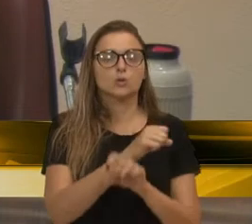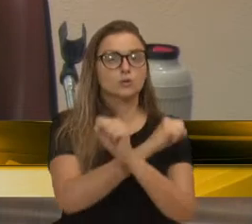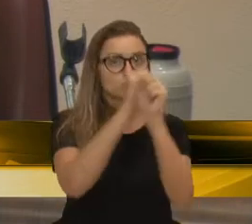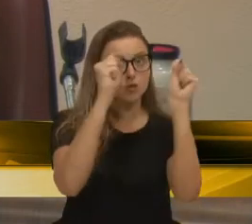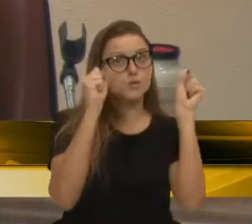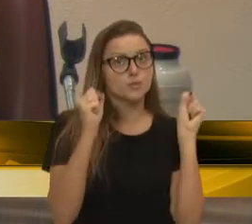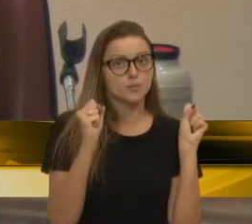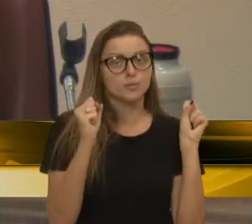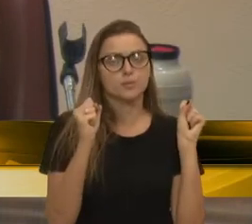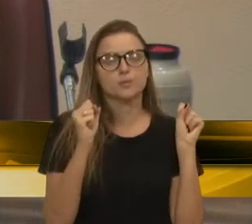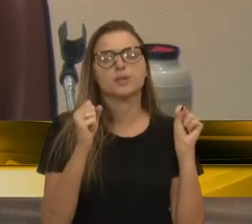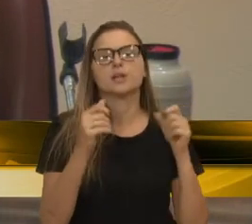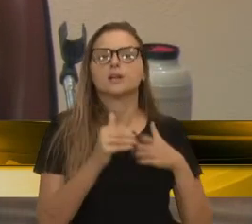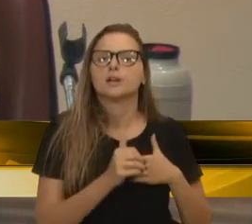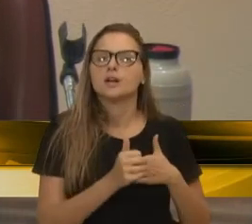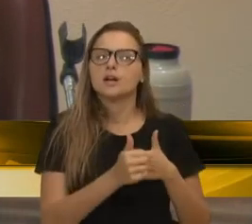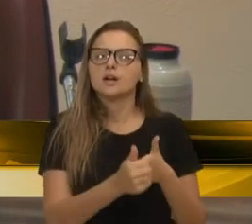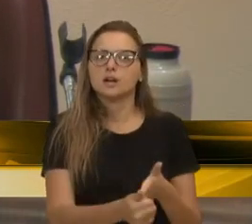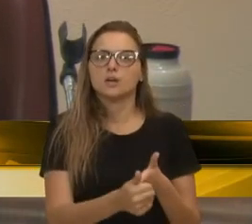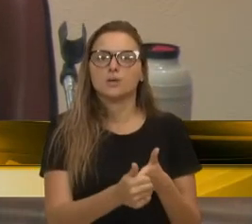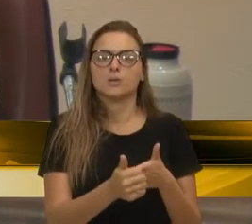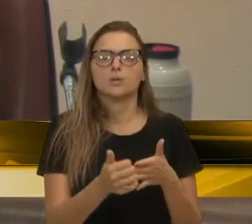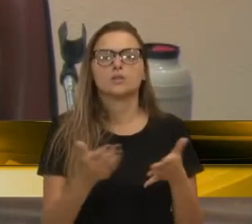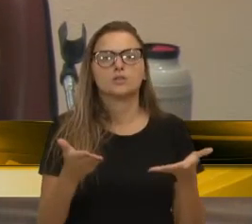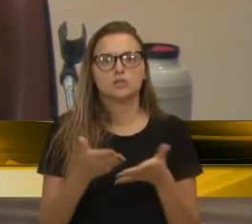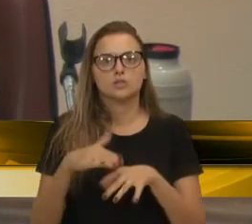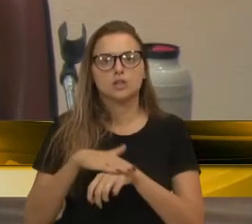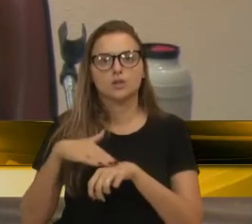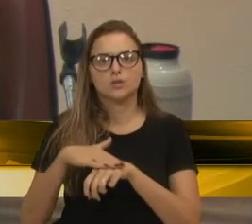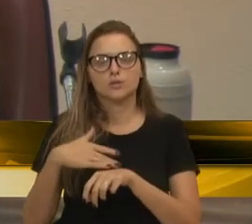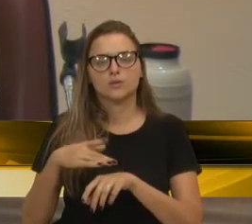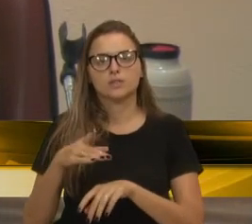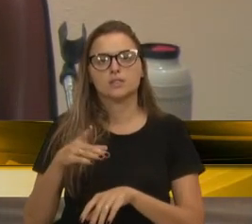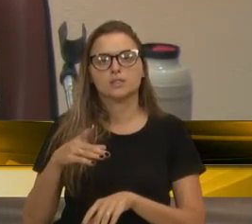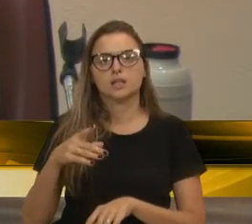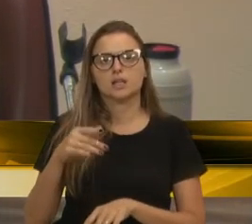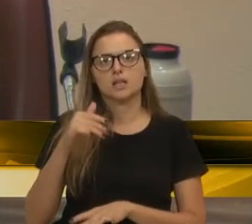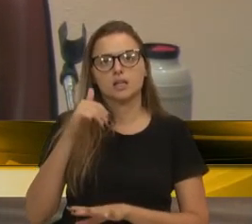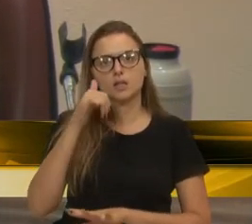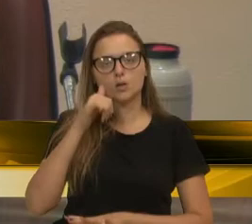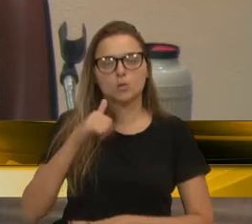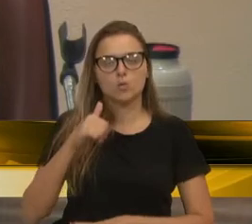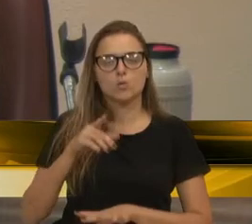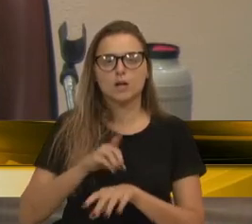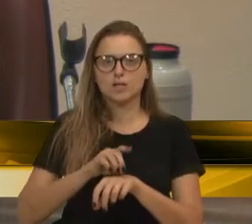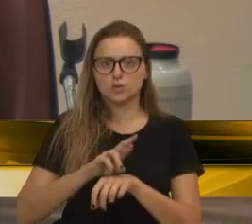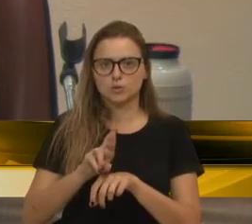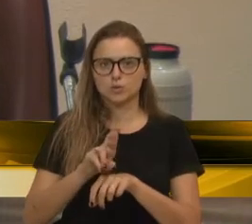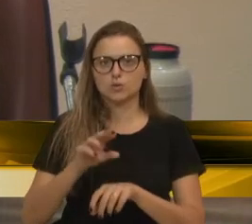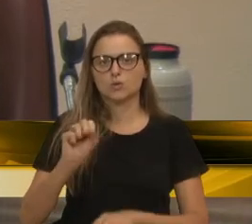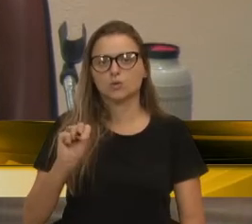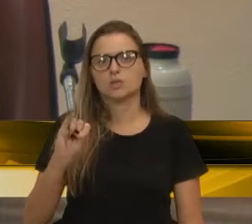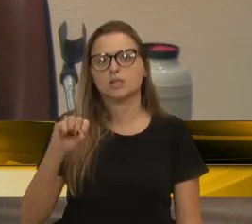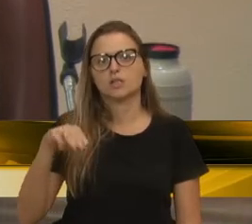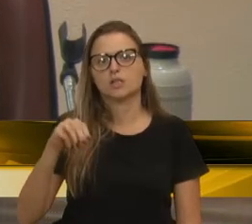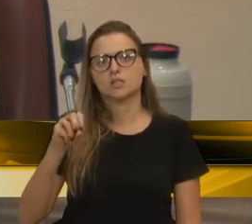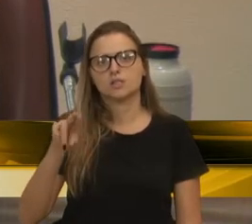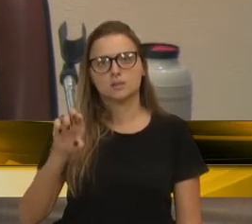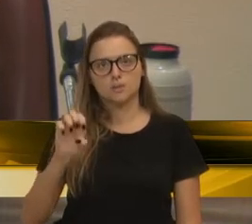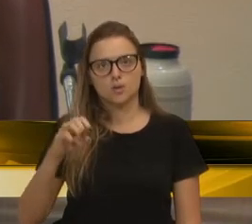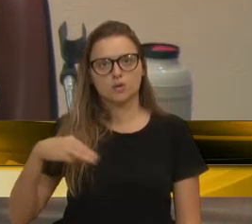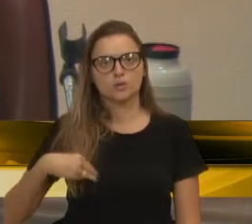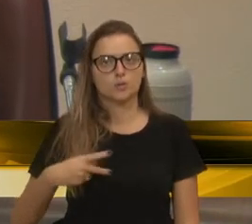manhã. Inclusive, acompanhados, eu já conversei com a doutora Simone, do Ministério Público, acompanhados pelo Ministério Público, com a ideia de encontrar uma